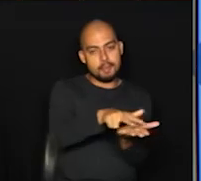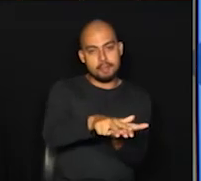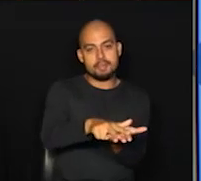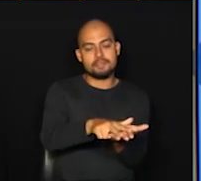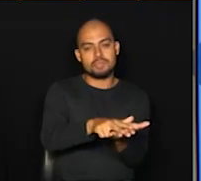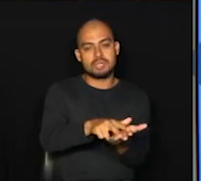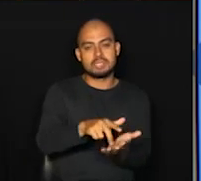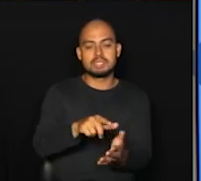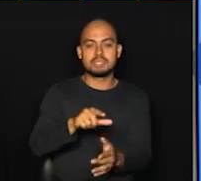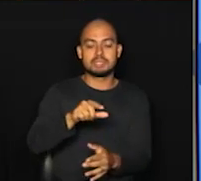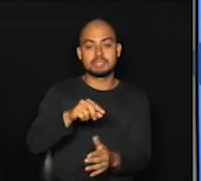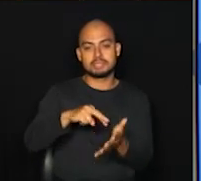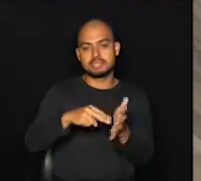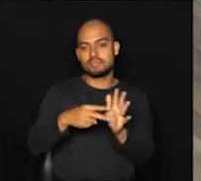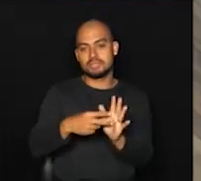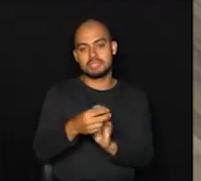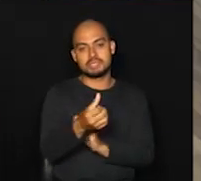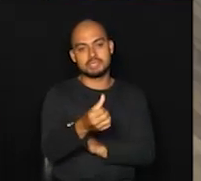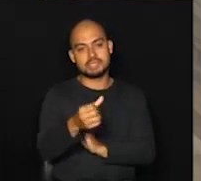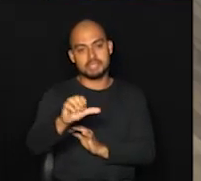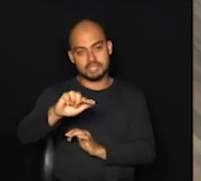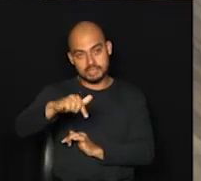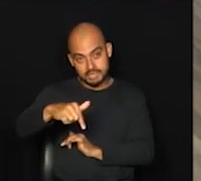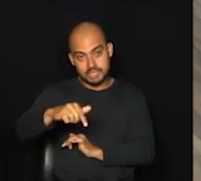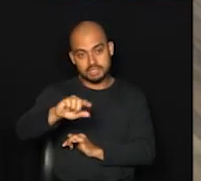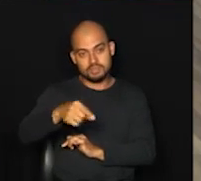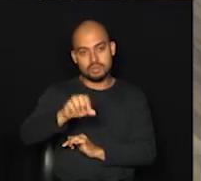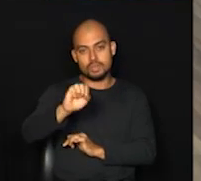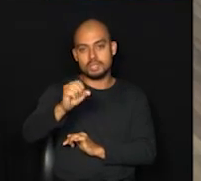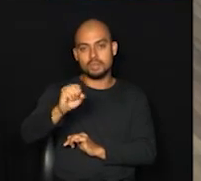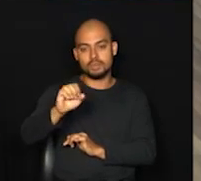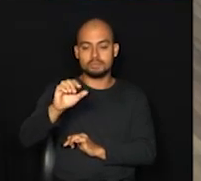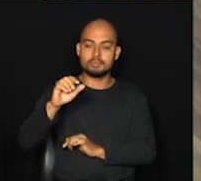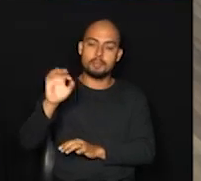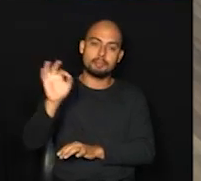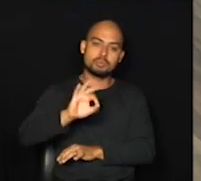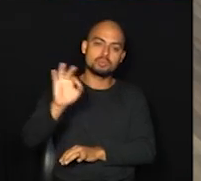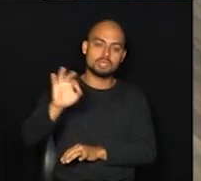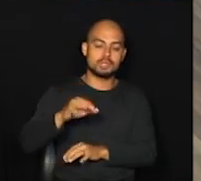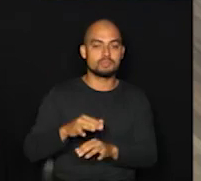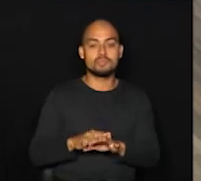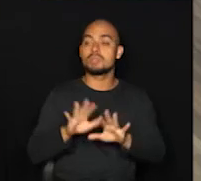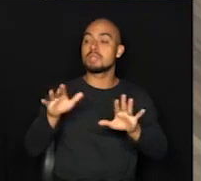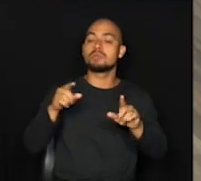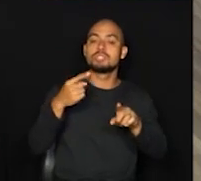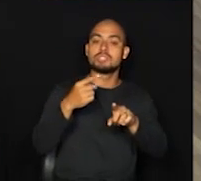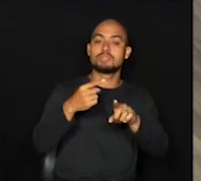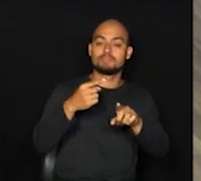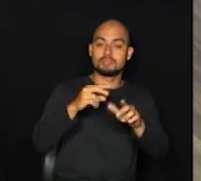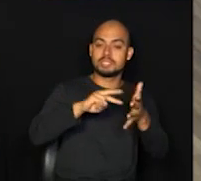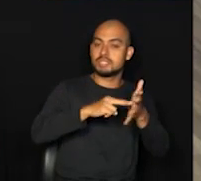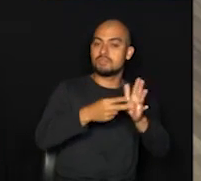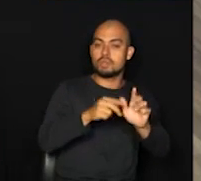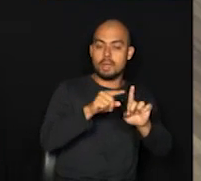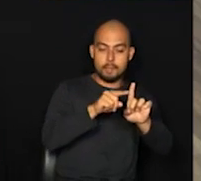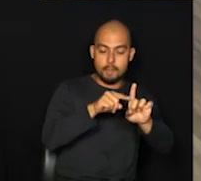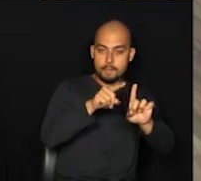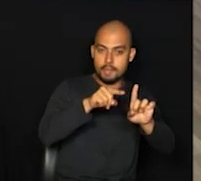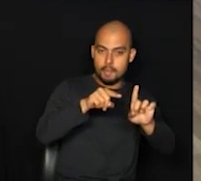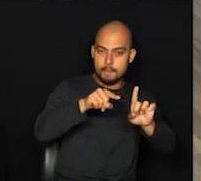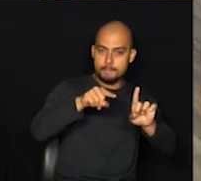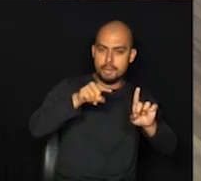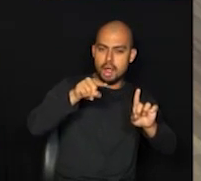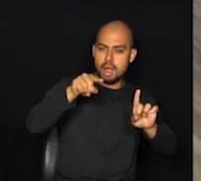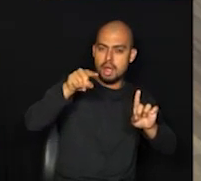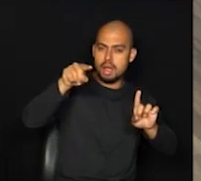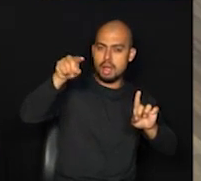,78%. Números que chamam a atenção, então. A gente teve uma alta na rede estadual, apenas 7 leitos